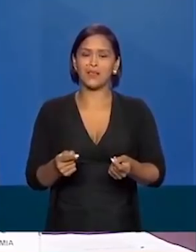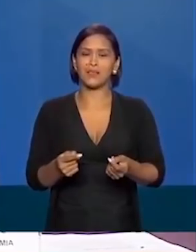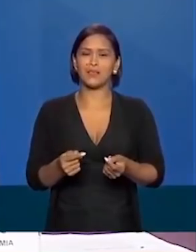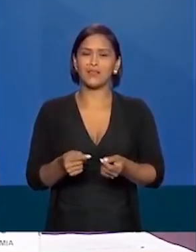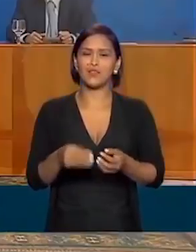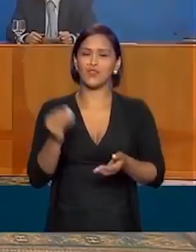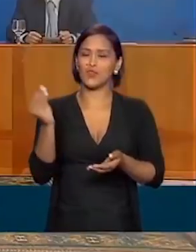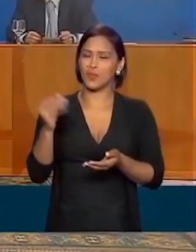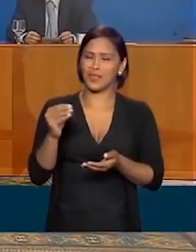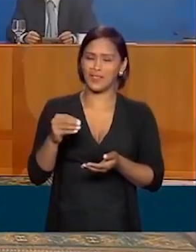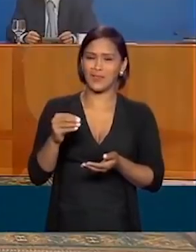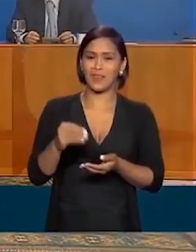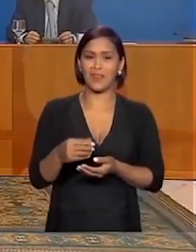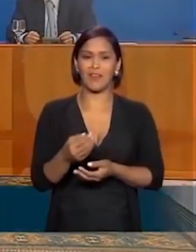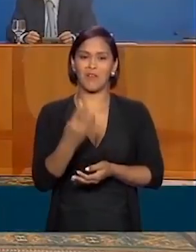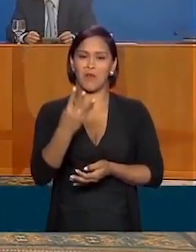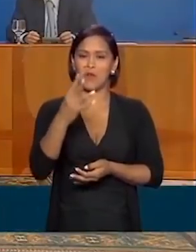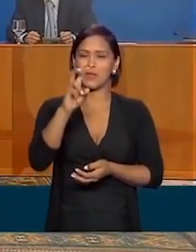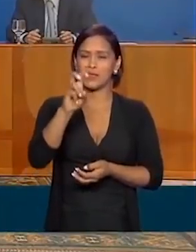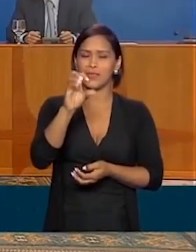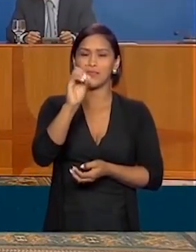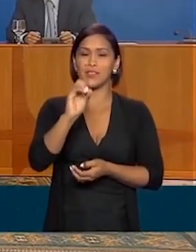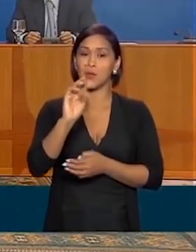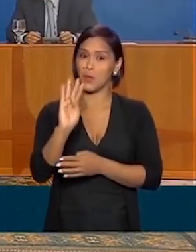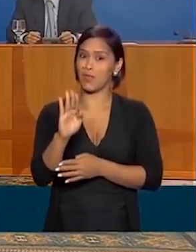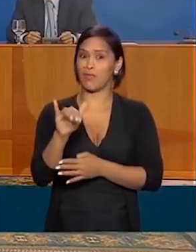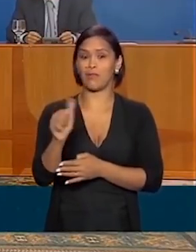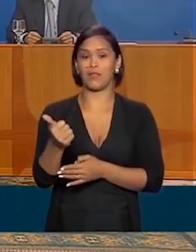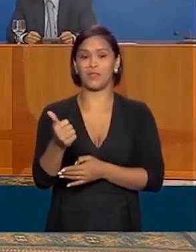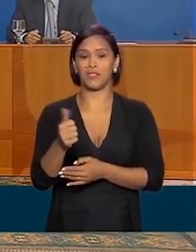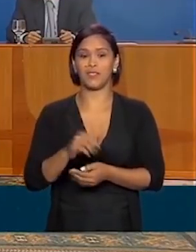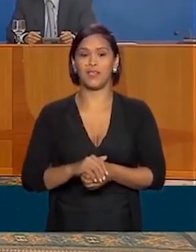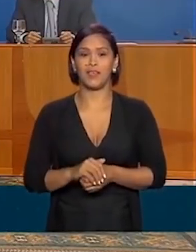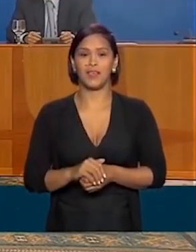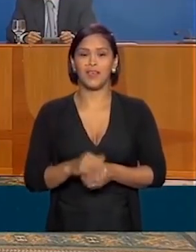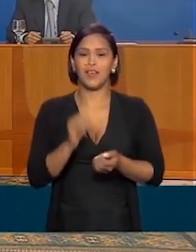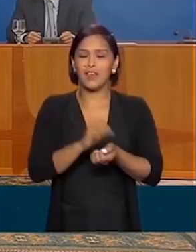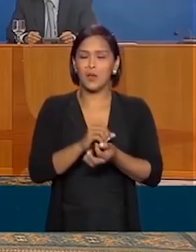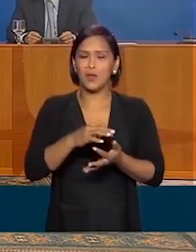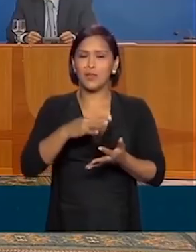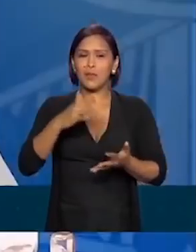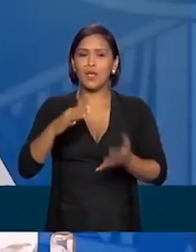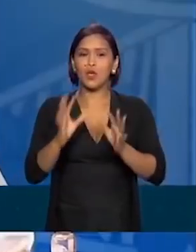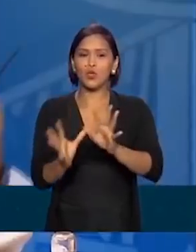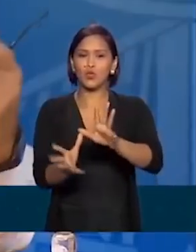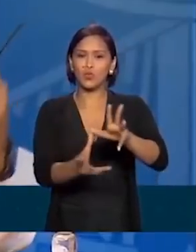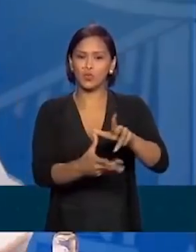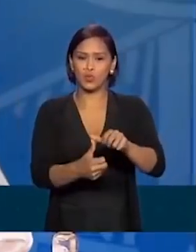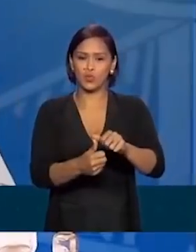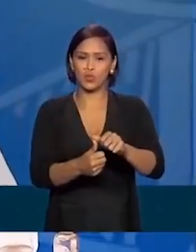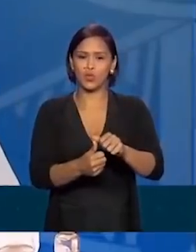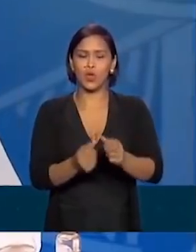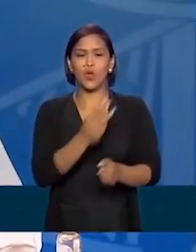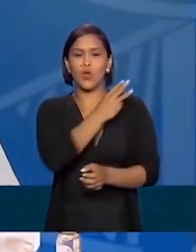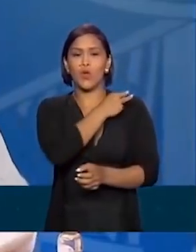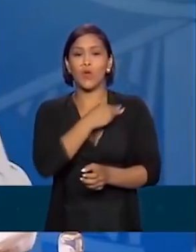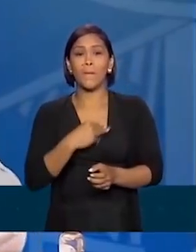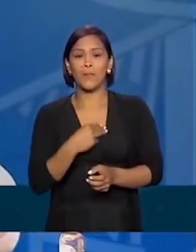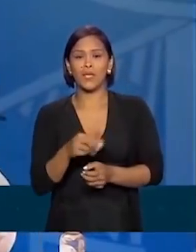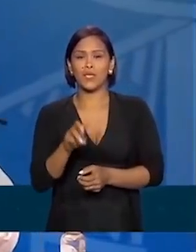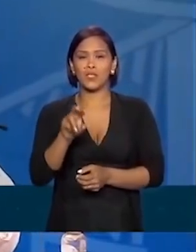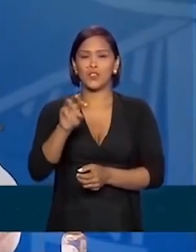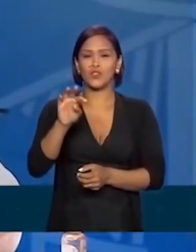200 bilhões. Que é uma das maiores alocações proporcionais do mundo. Se vocês olharem, ministro Roberto Campos,